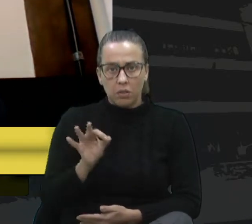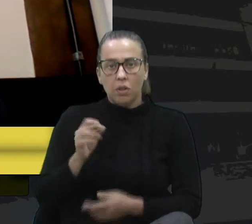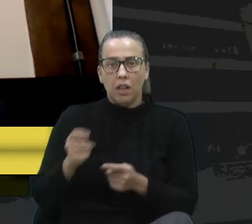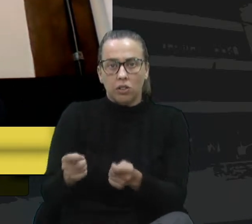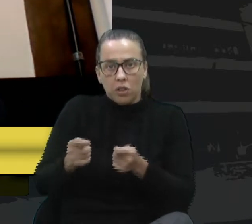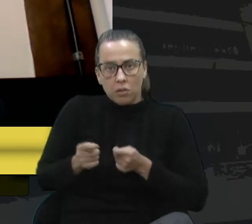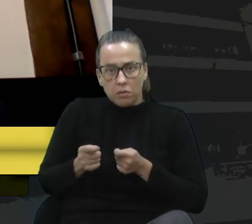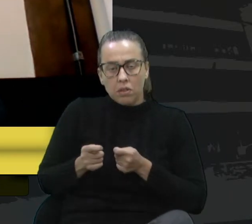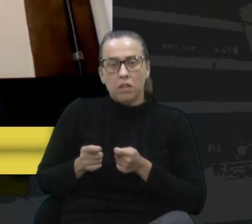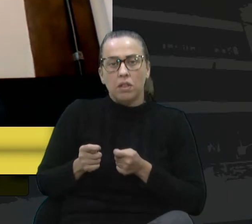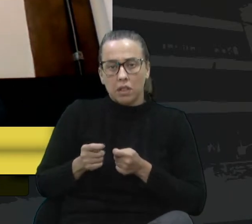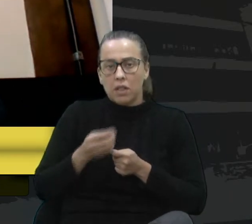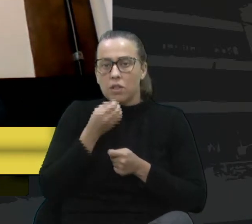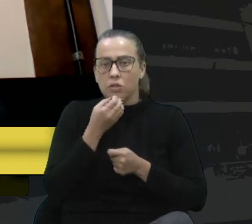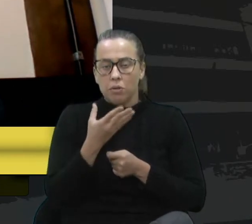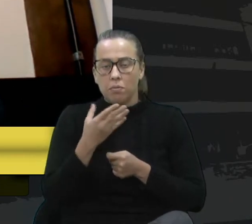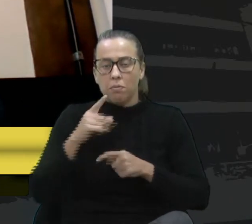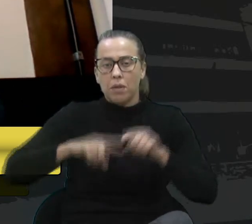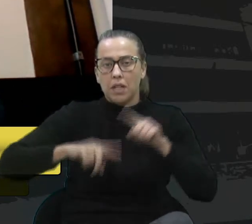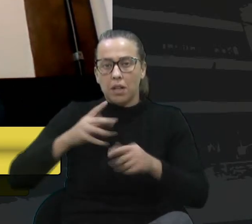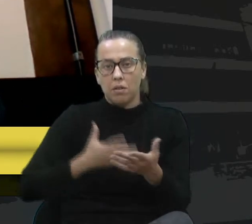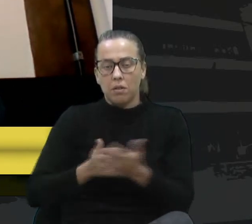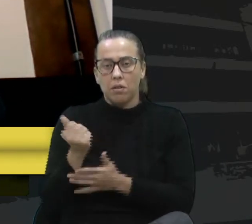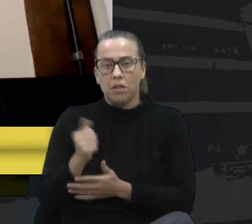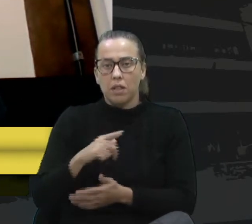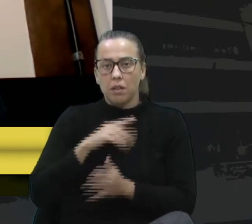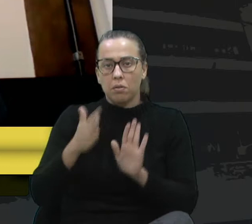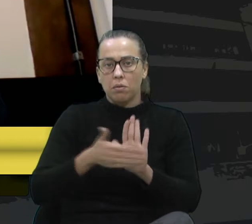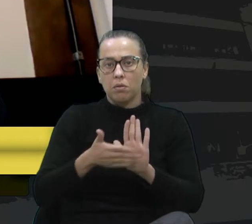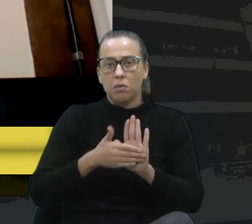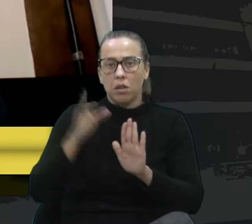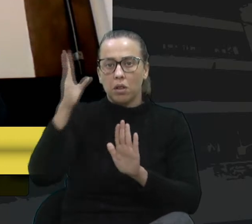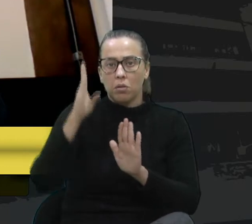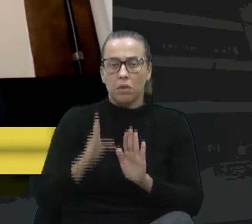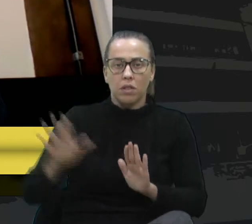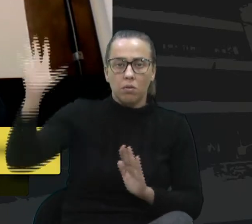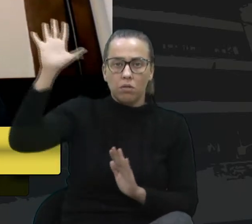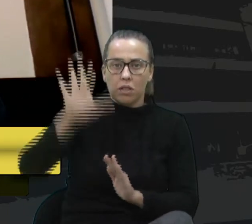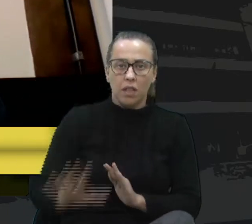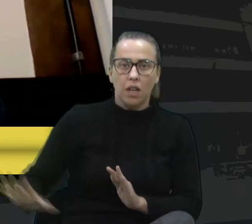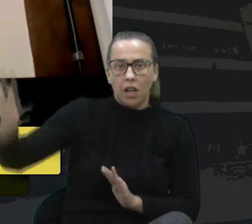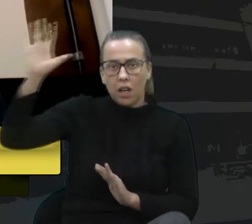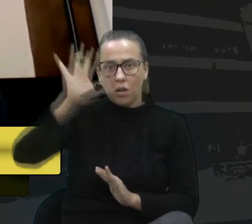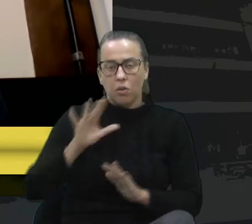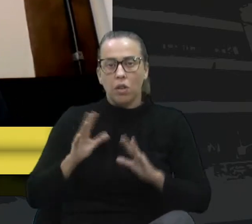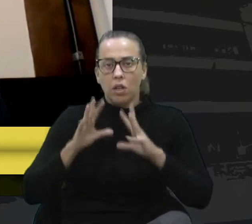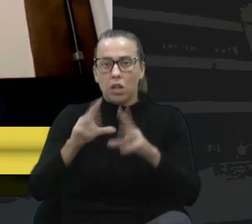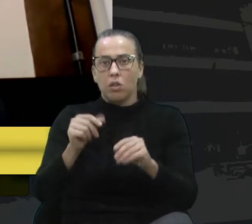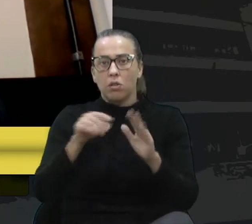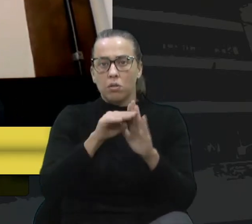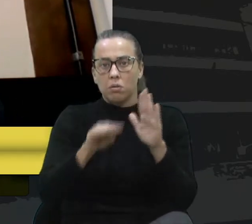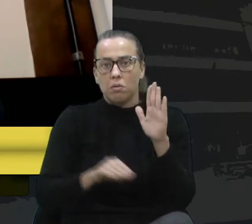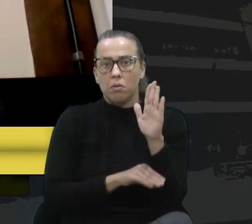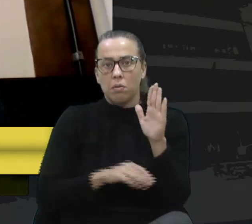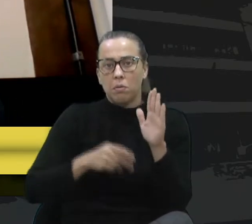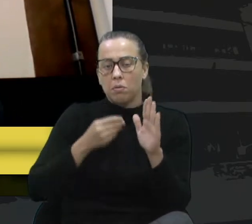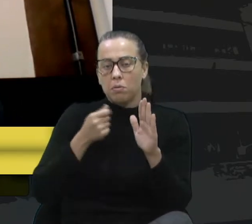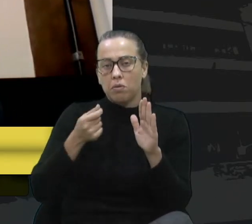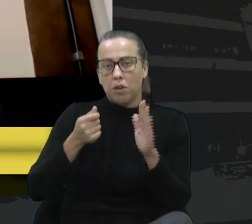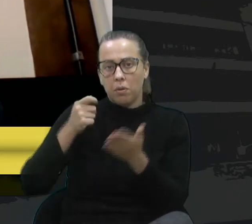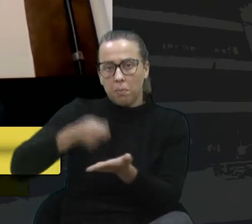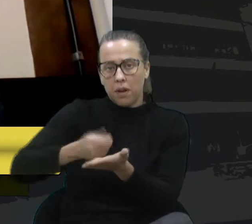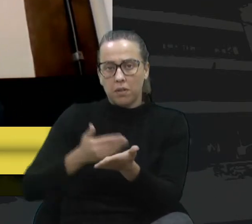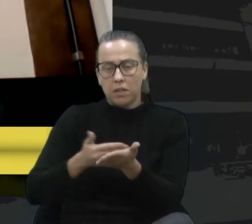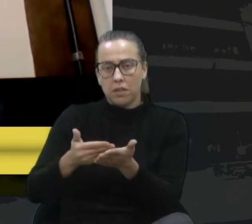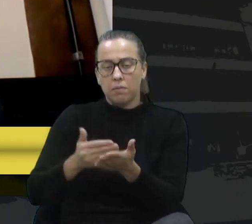na aquisição de bens de consumo. Foram recebidas propostas do Brasil inteiro e todos com valor abaixo do preço sugerido. Inicial,